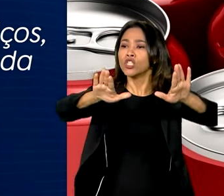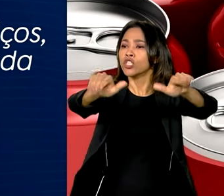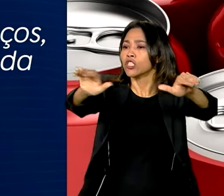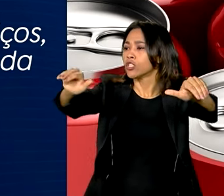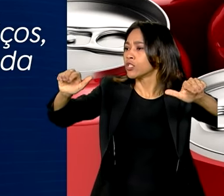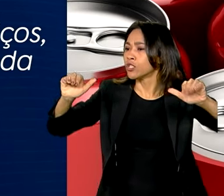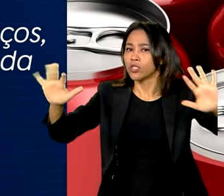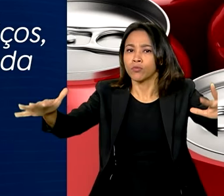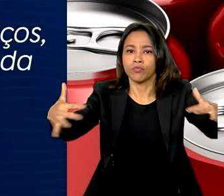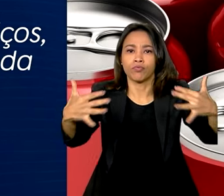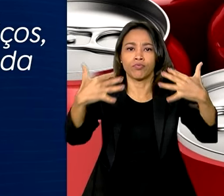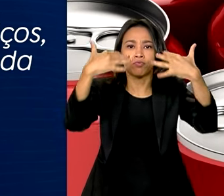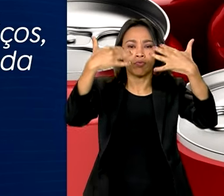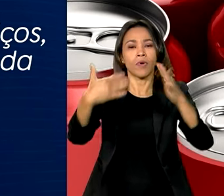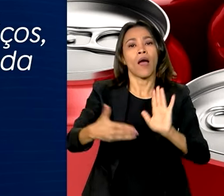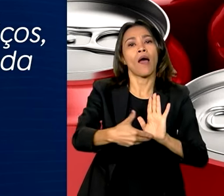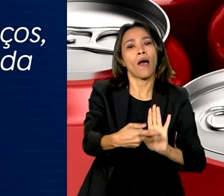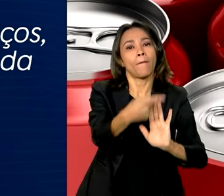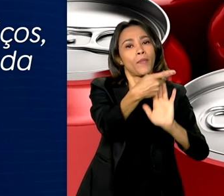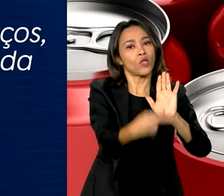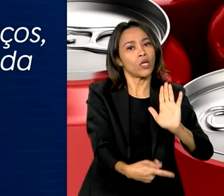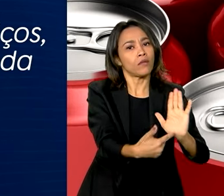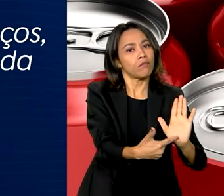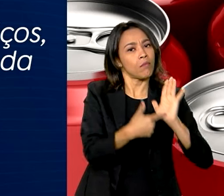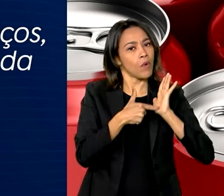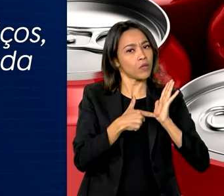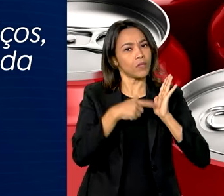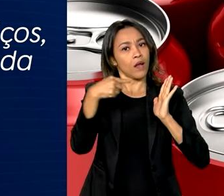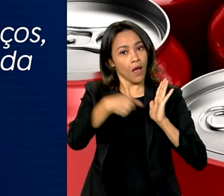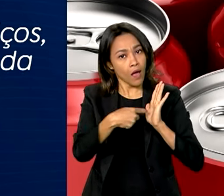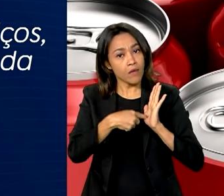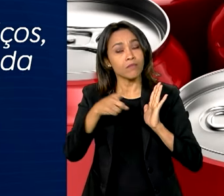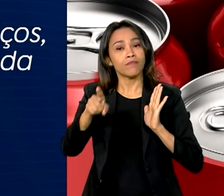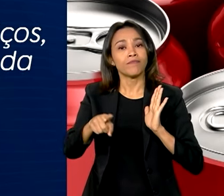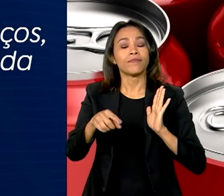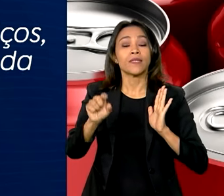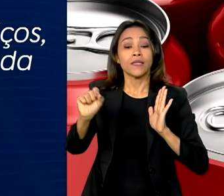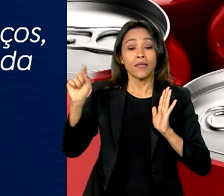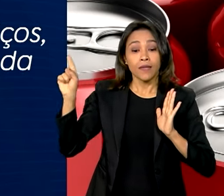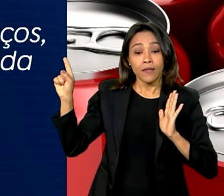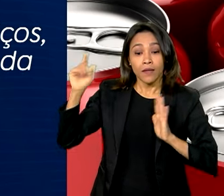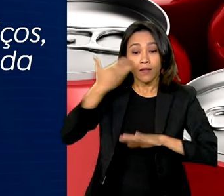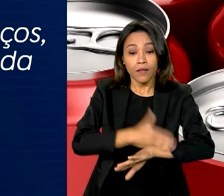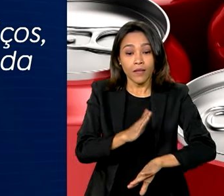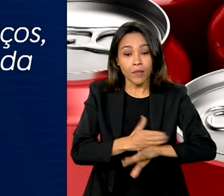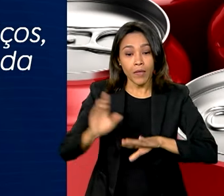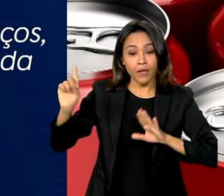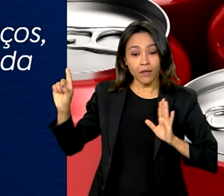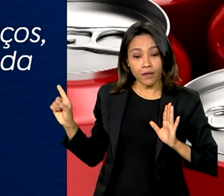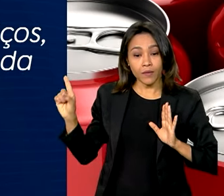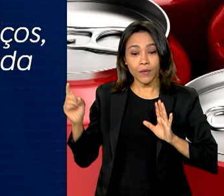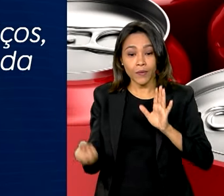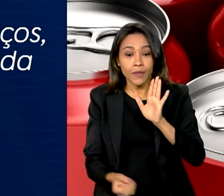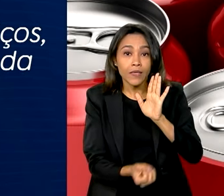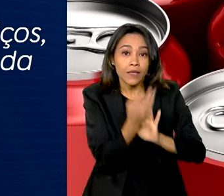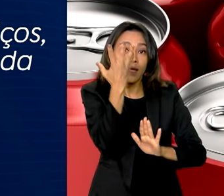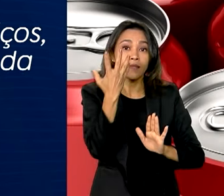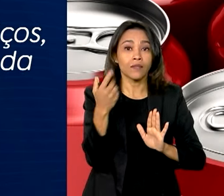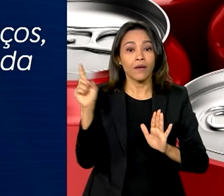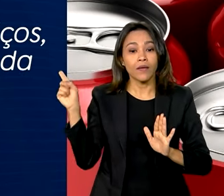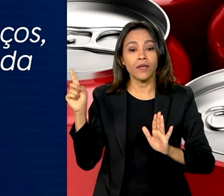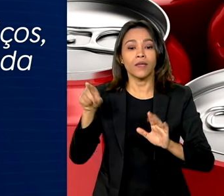trabalhadores possam apresentar projetos para financiamento de bens e serviços, capacitação, implantação e